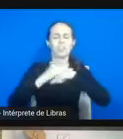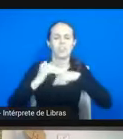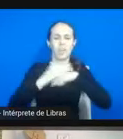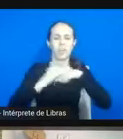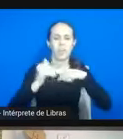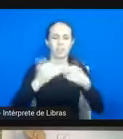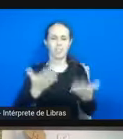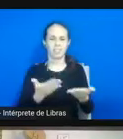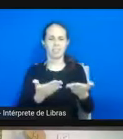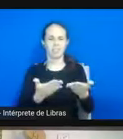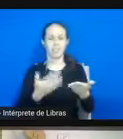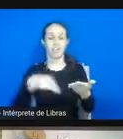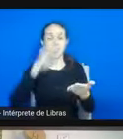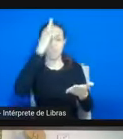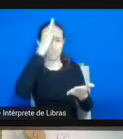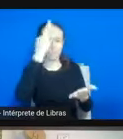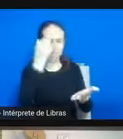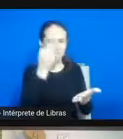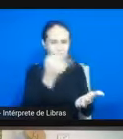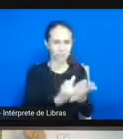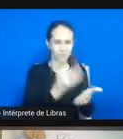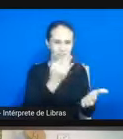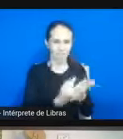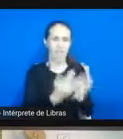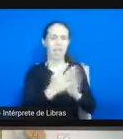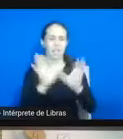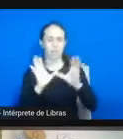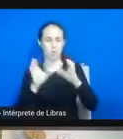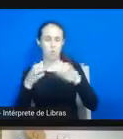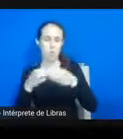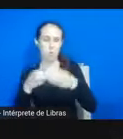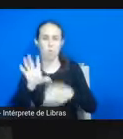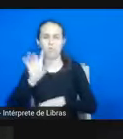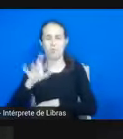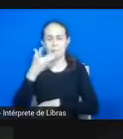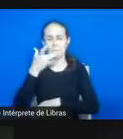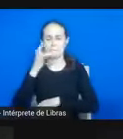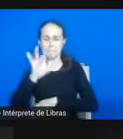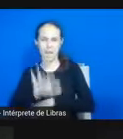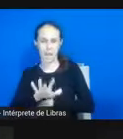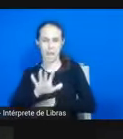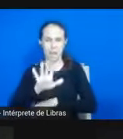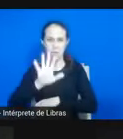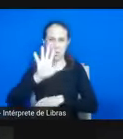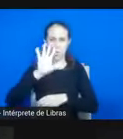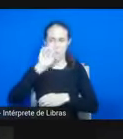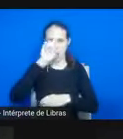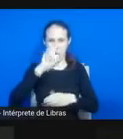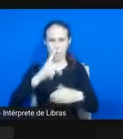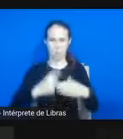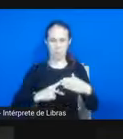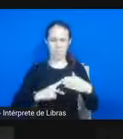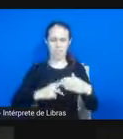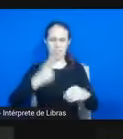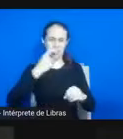-centrada, egoísta, chata, dura. Então, eu acho que isso é muito importante.